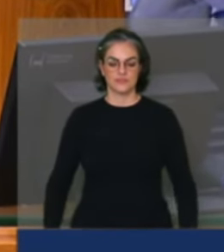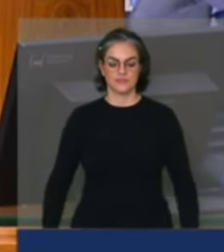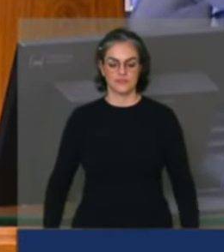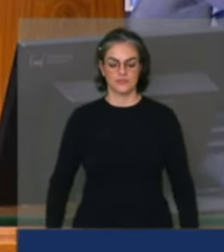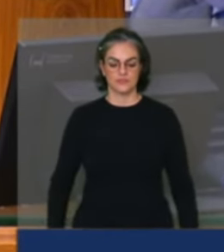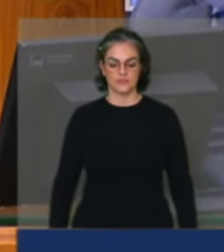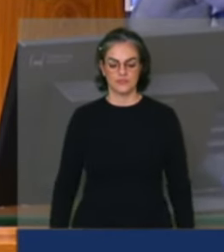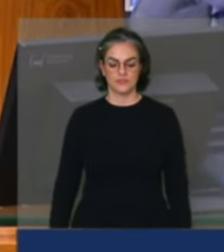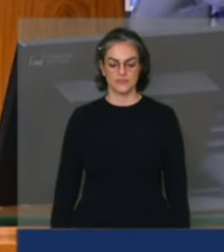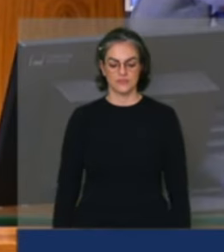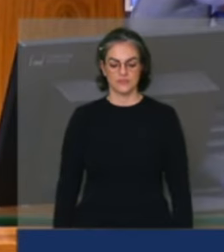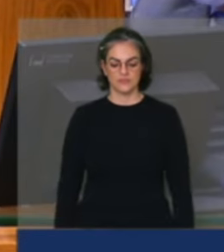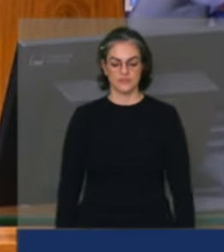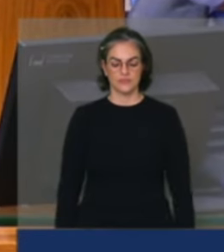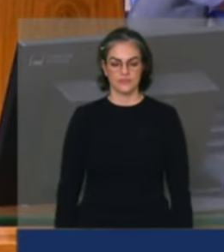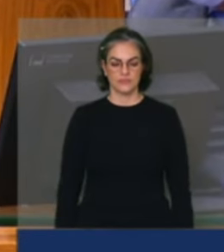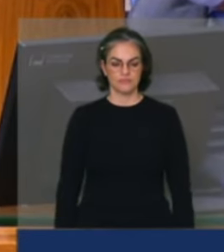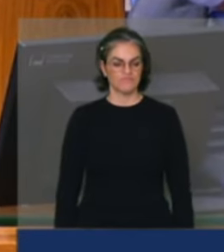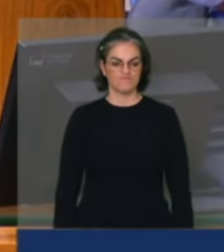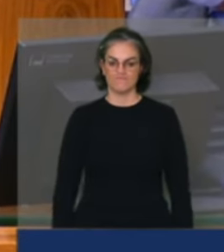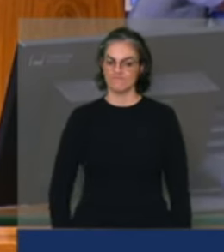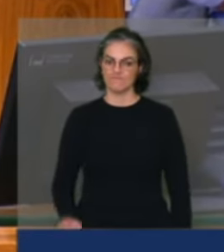Não ligou. Não ligou.